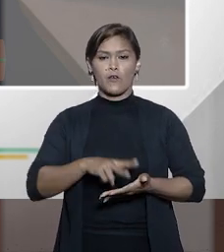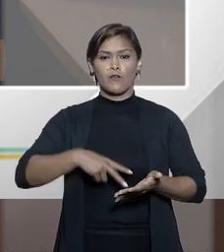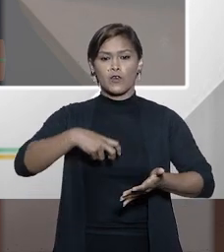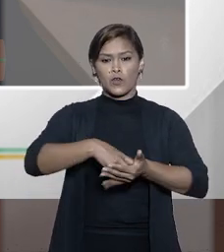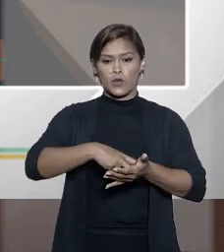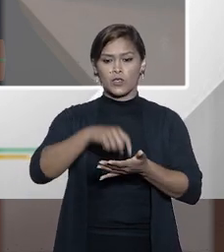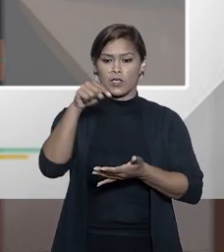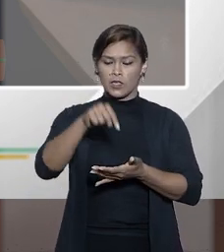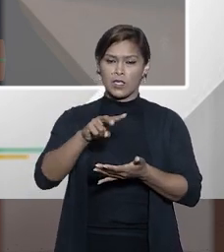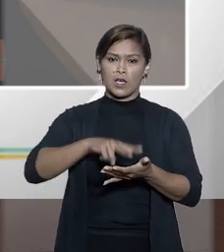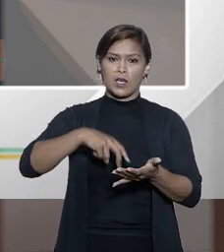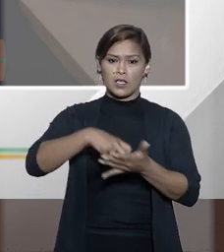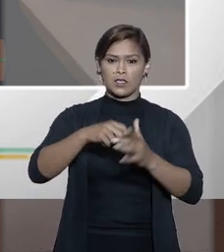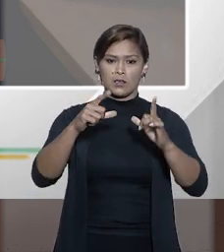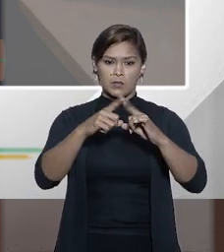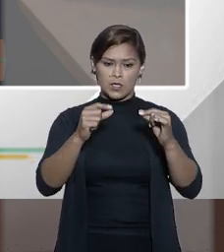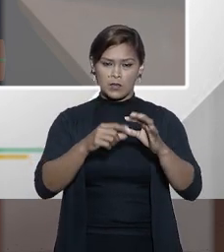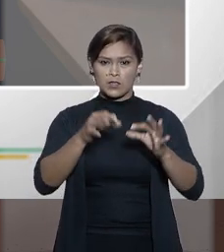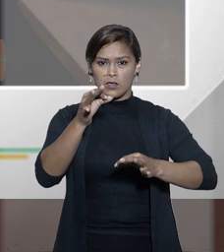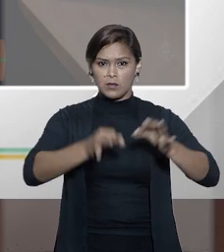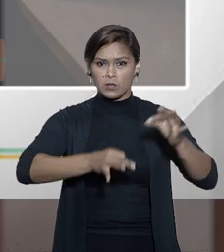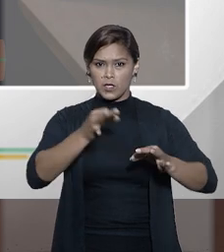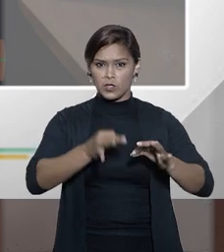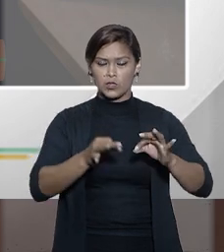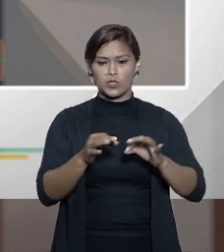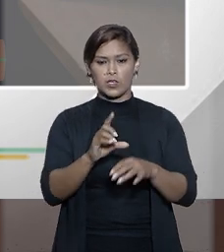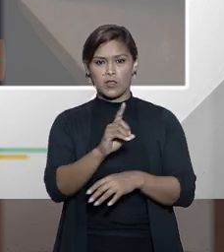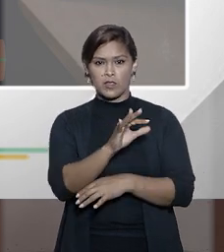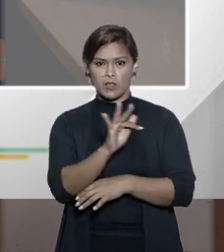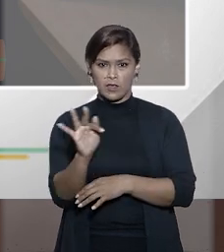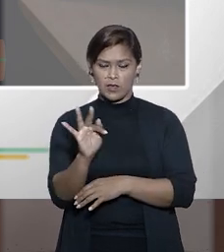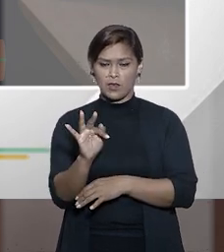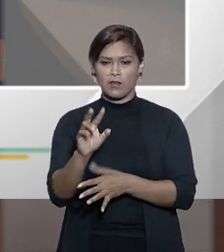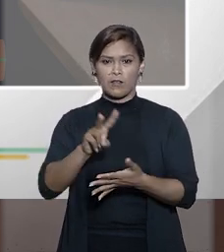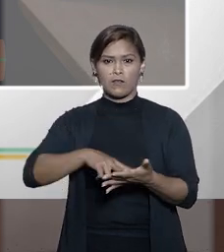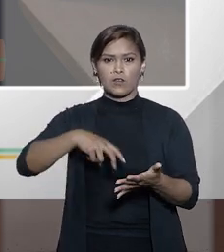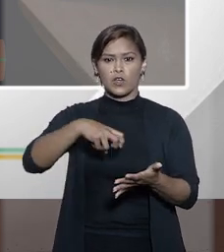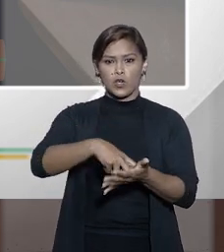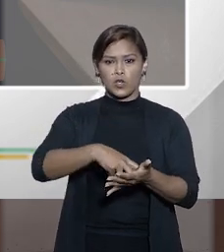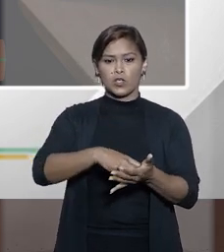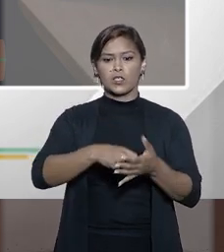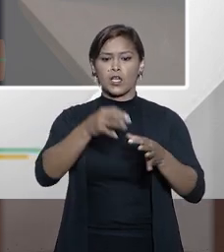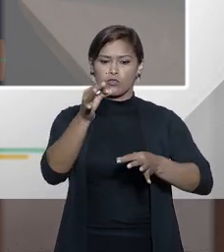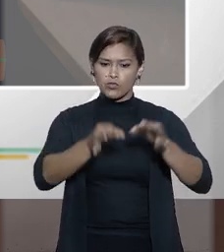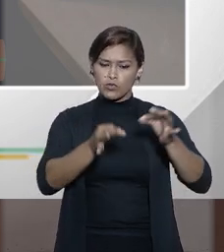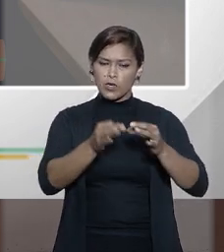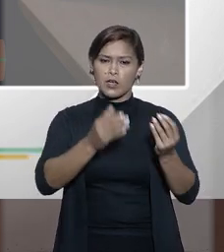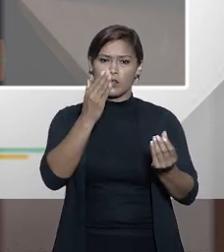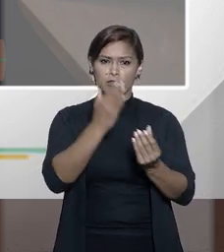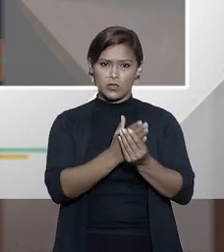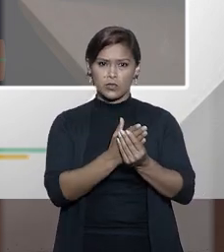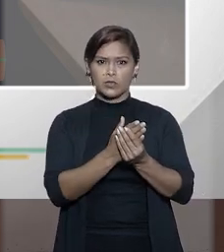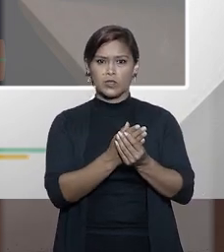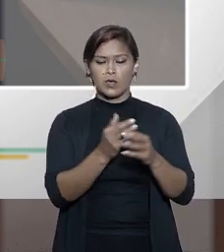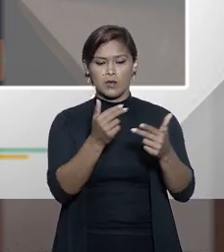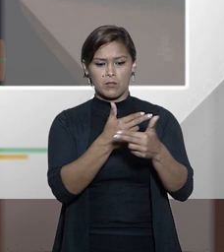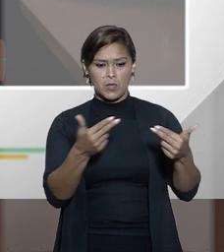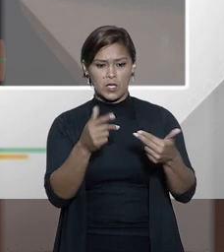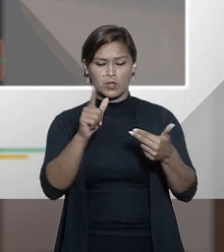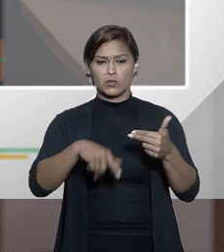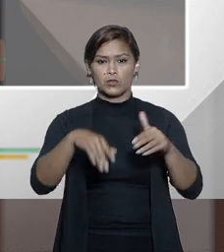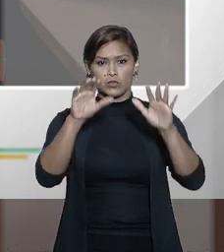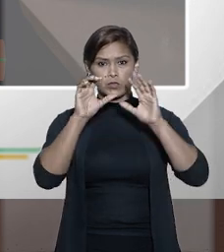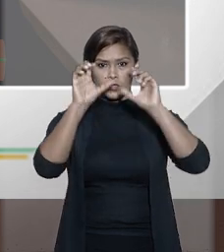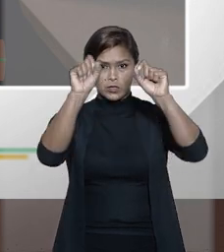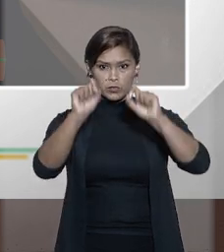condenado aqui em Brasília pela justiça do Distrito Federal foi condenado transitou em julgado pelo Tribunal de